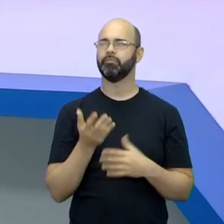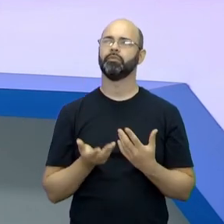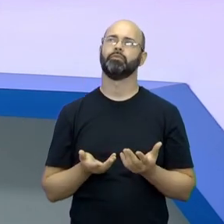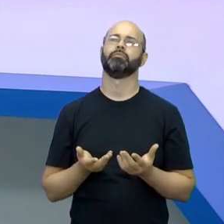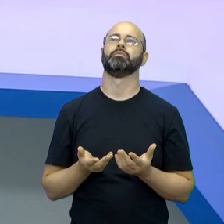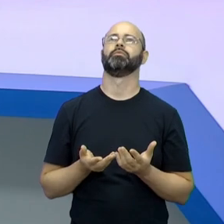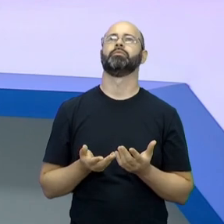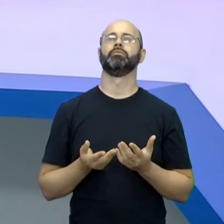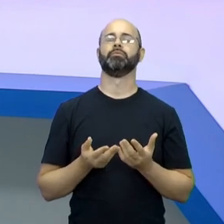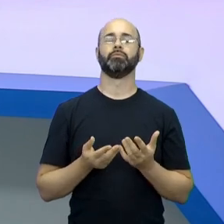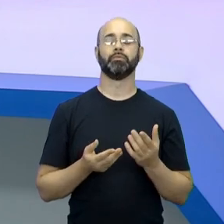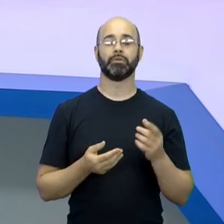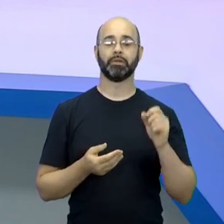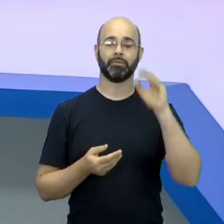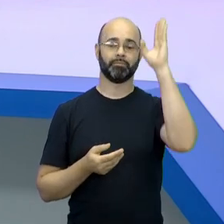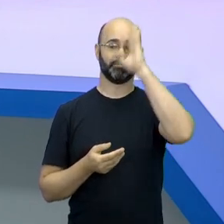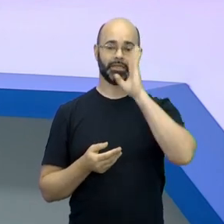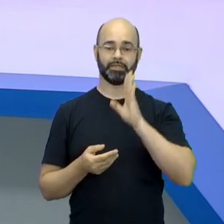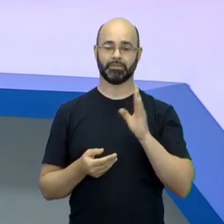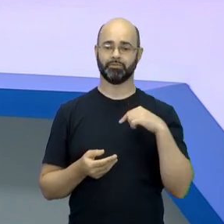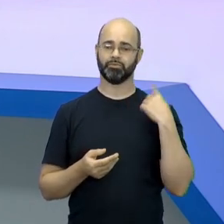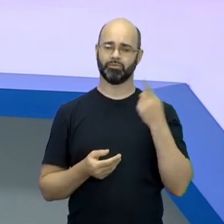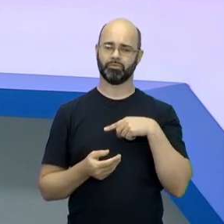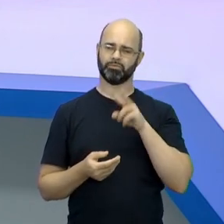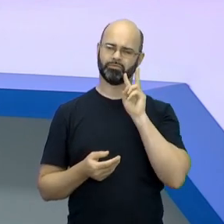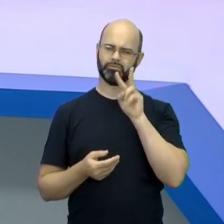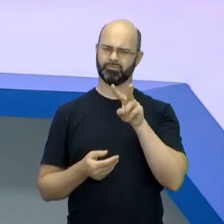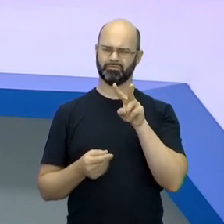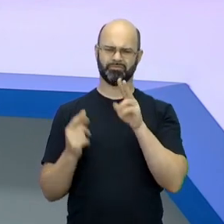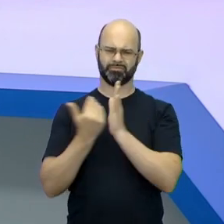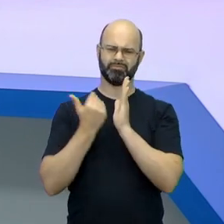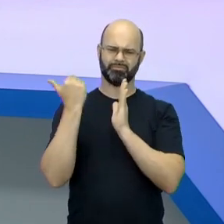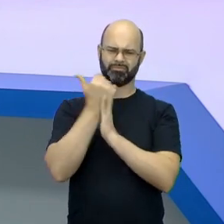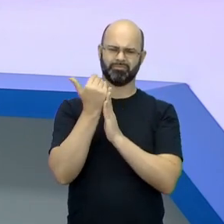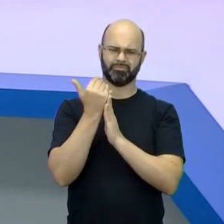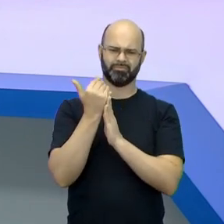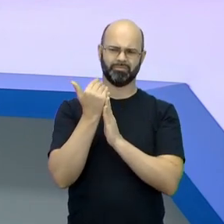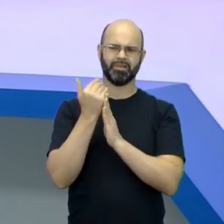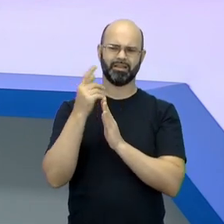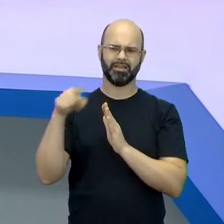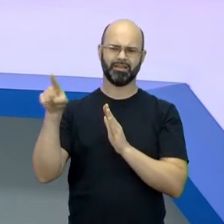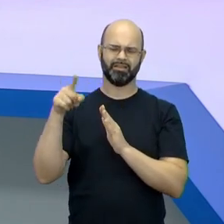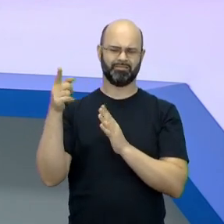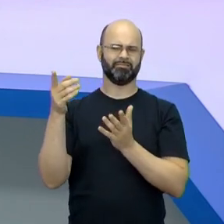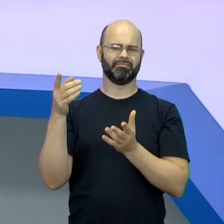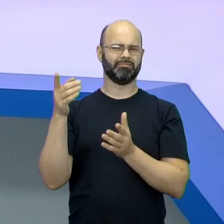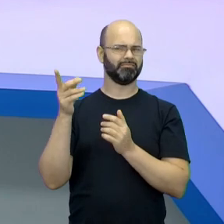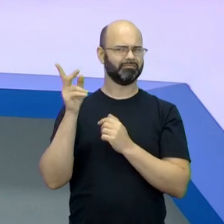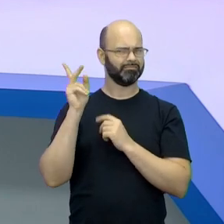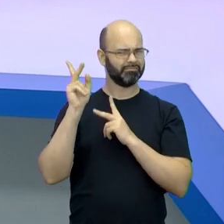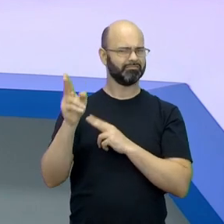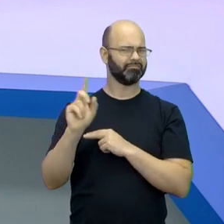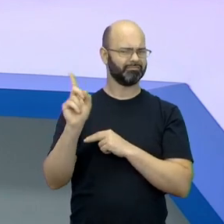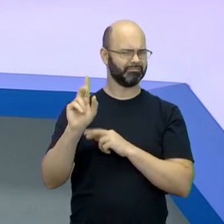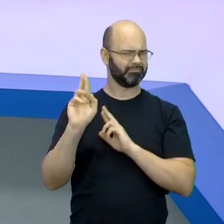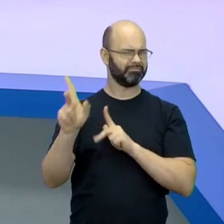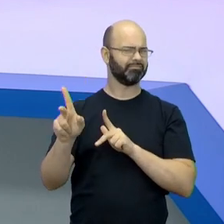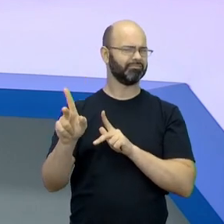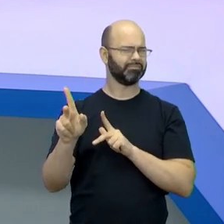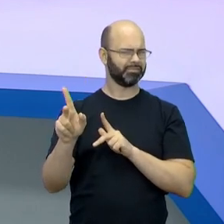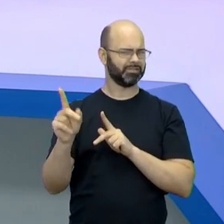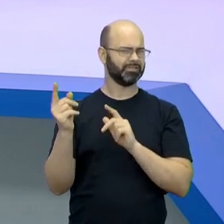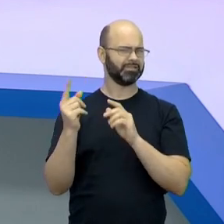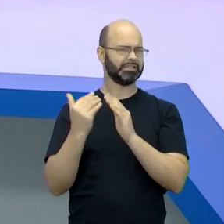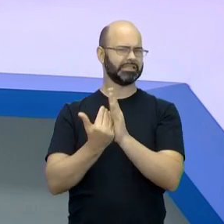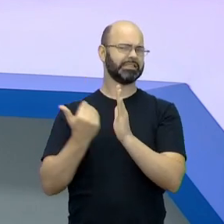um filme falando do Brasil, e a gente começa a olhar os exageros, as hipérboles que eles vão colocando ali, você fala, não, não é bem assim também, né? A pessoa dá uma